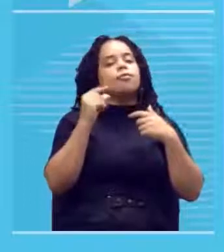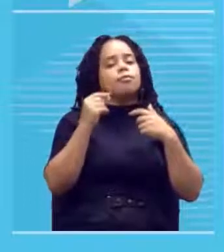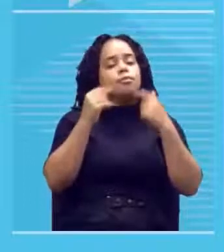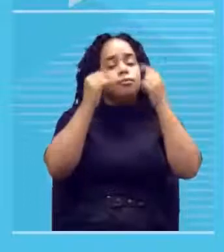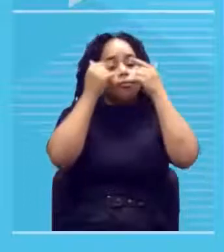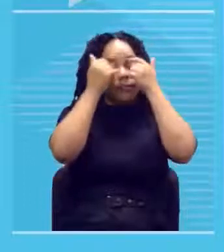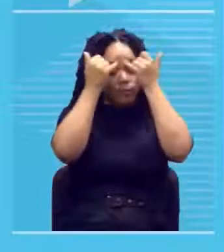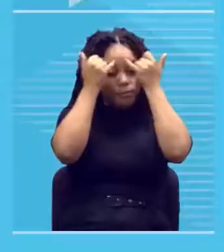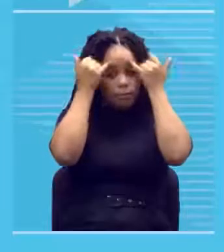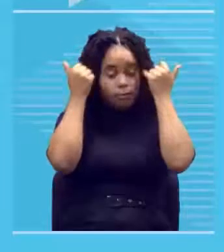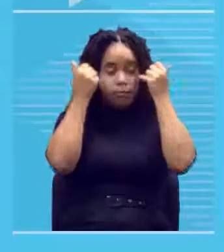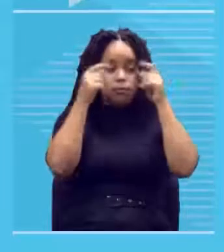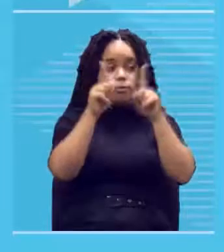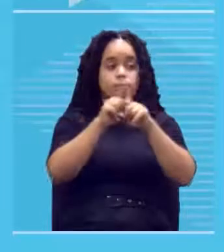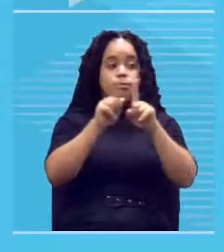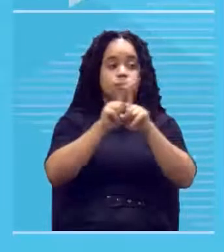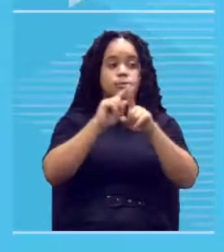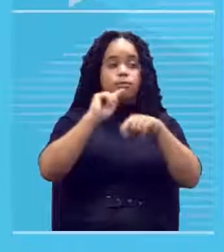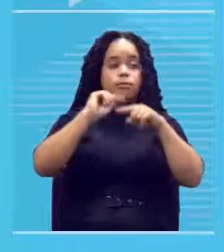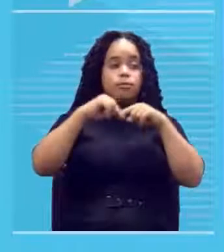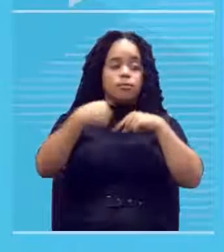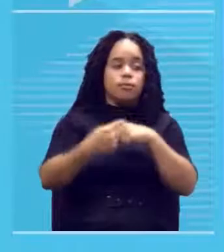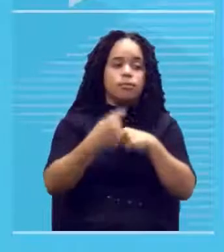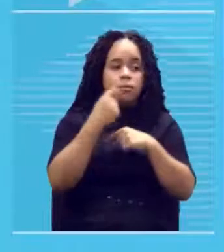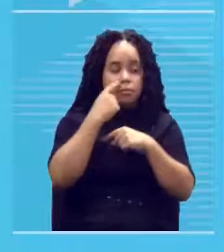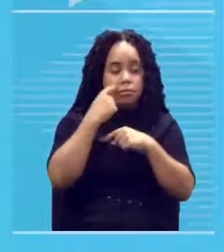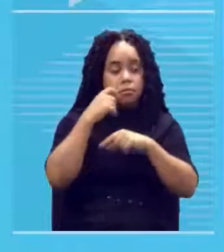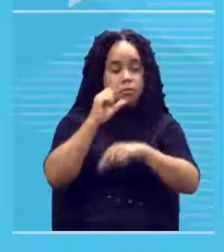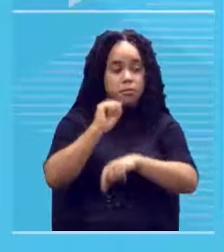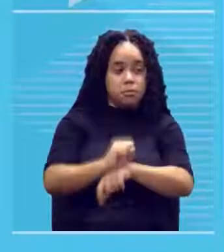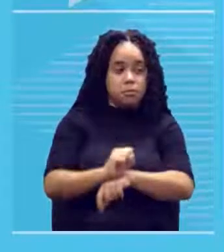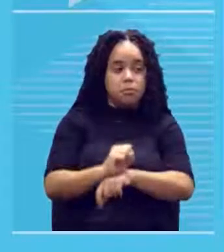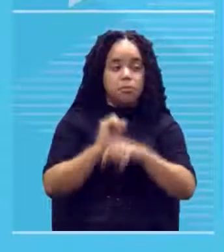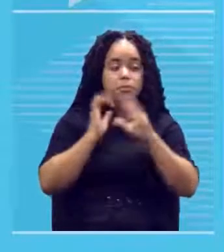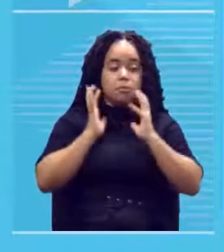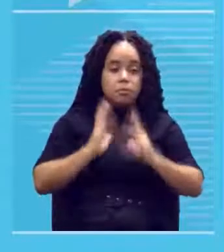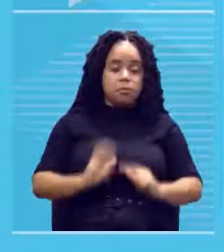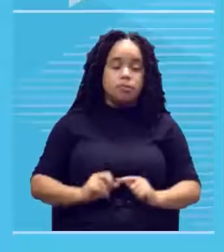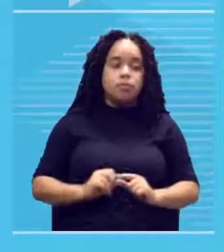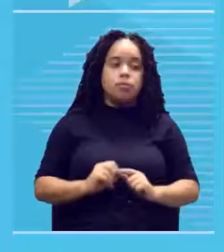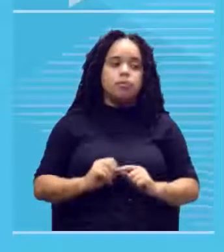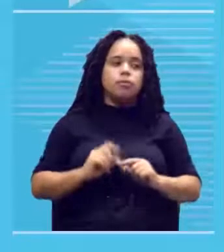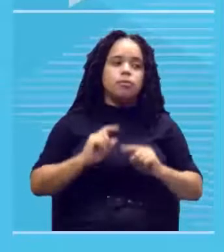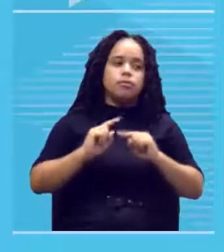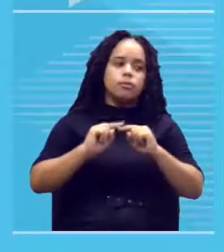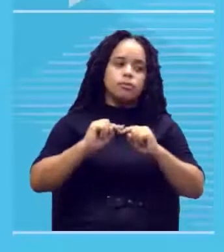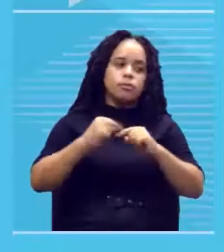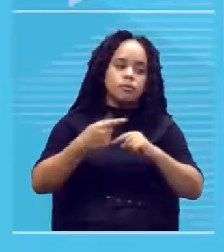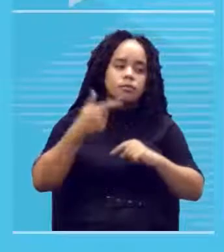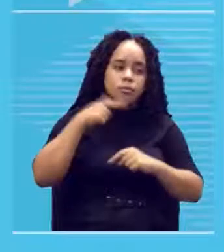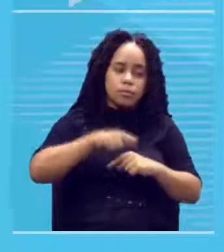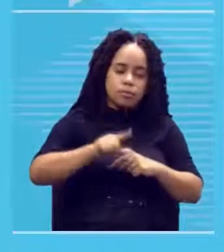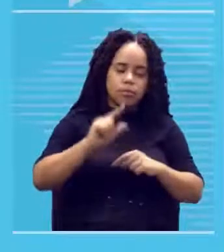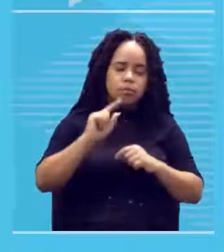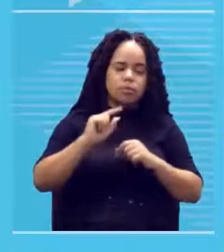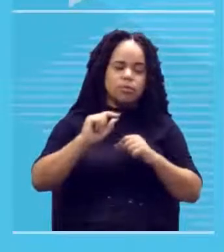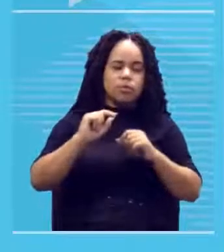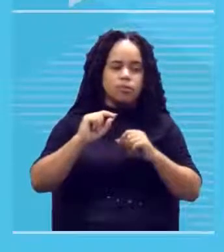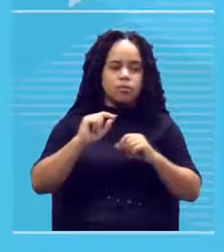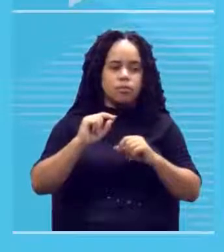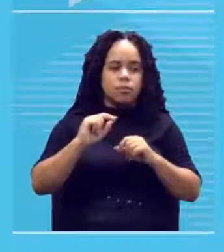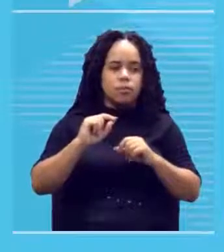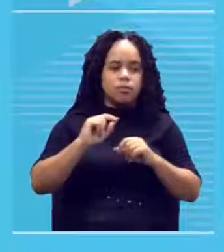depois foi parado não deram mais continuidade essa limpeza e aí foi retomado o restauro depois uns